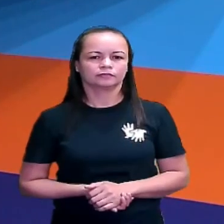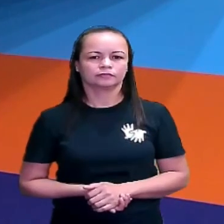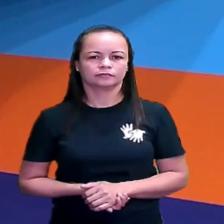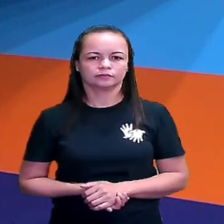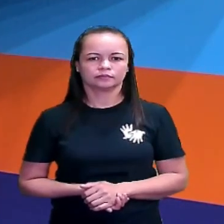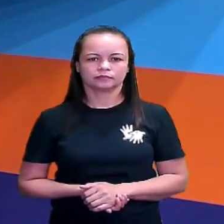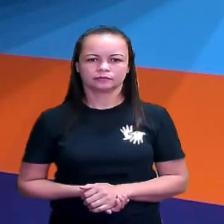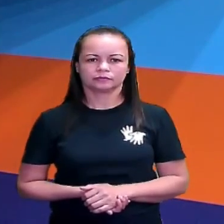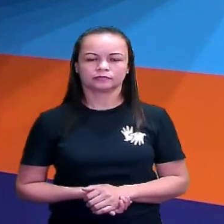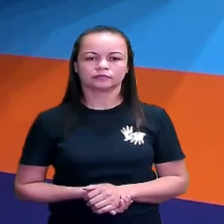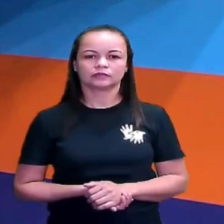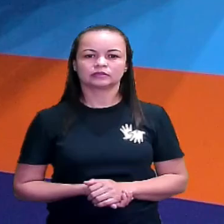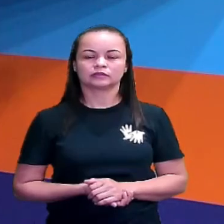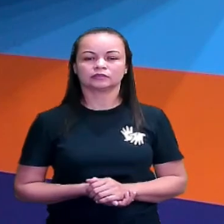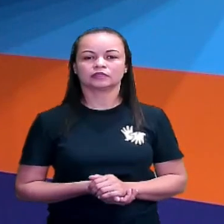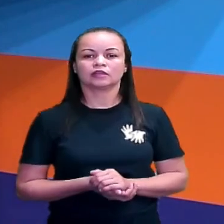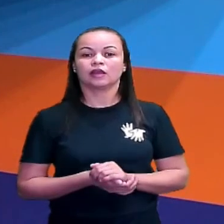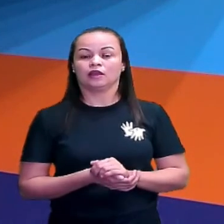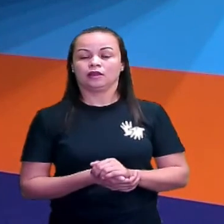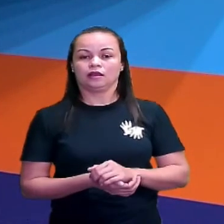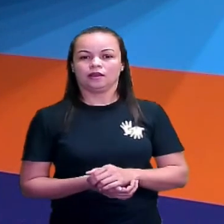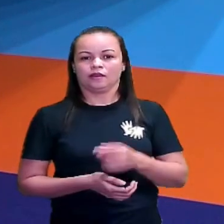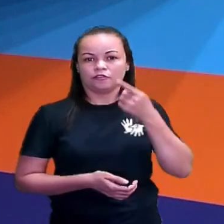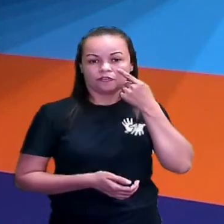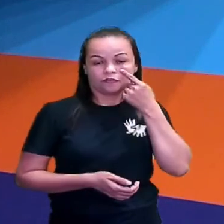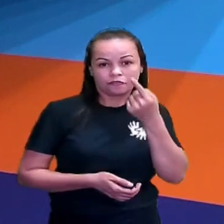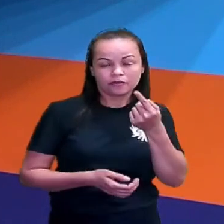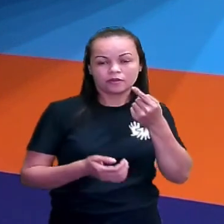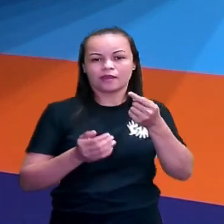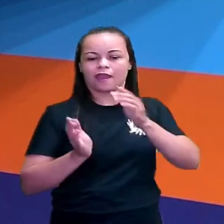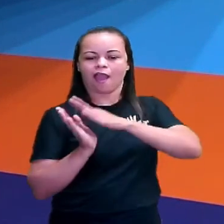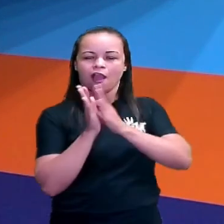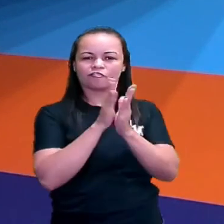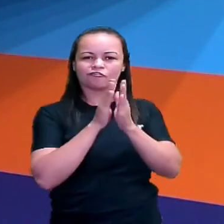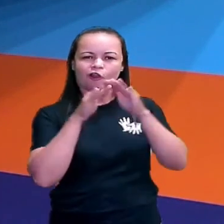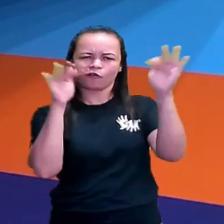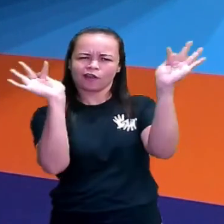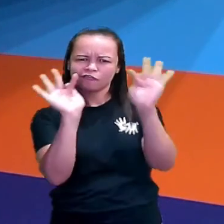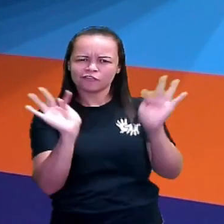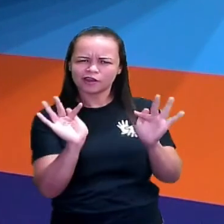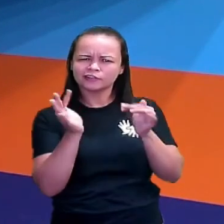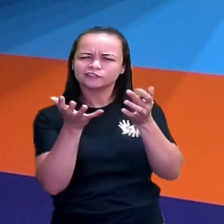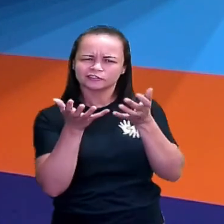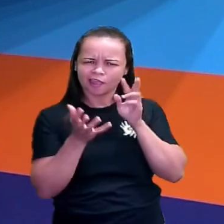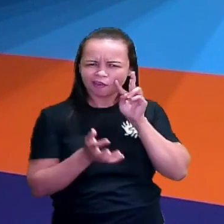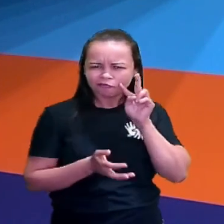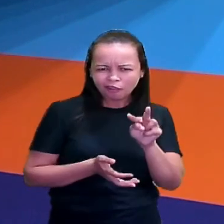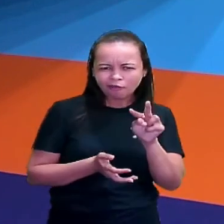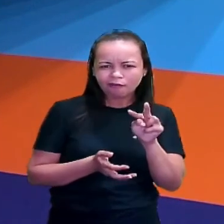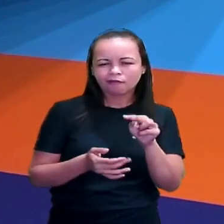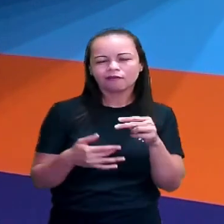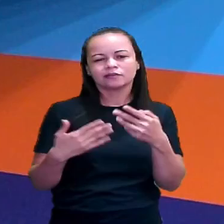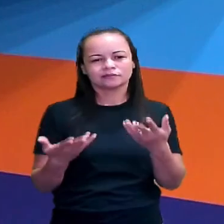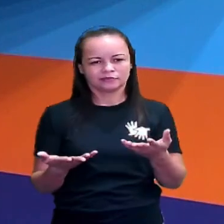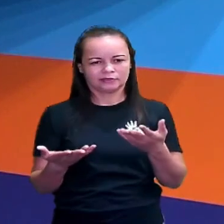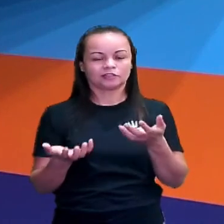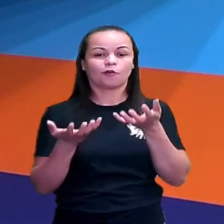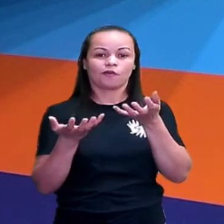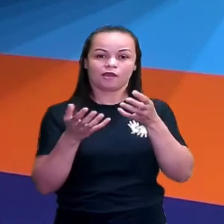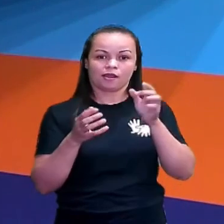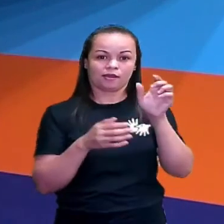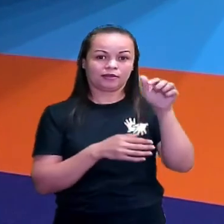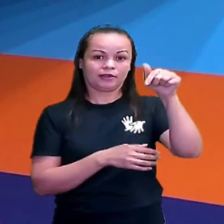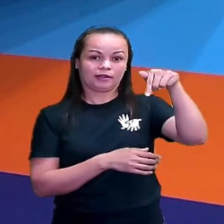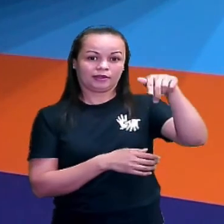Quer ver a foca feliz. Vamos escrever aqui. Olha a palavrinha. Comecei aqui, ó.